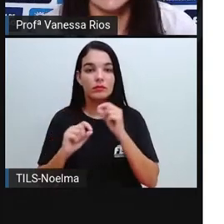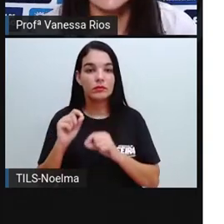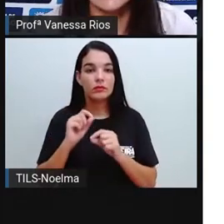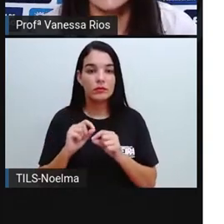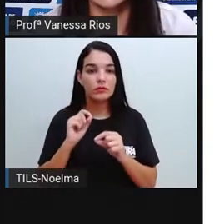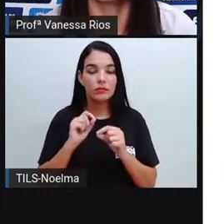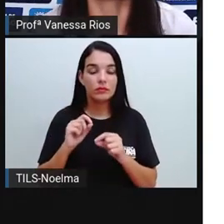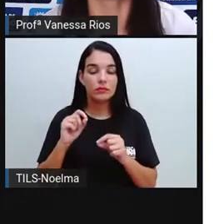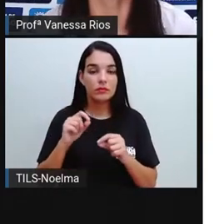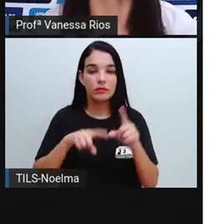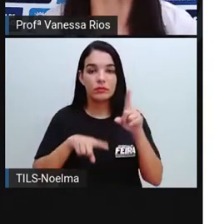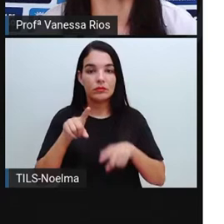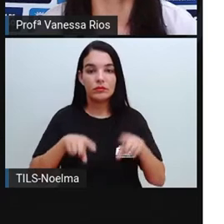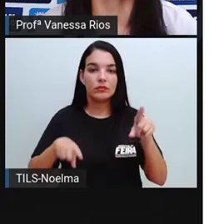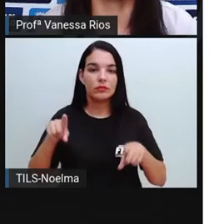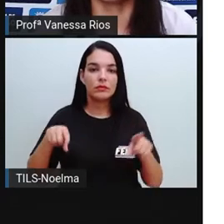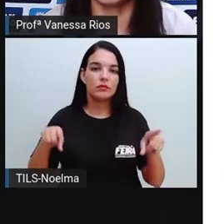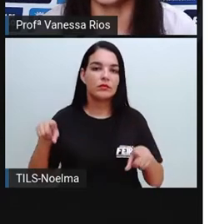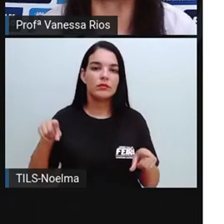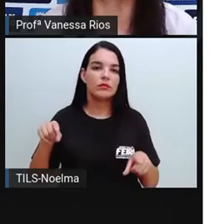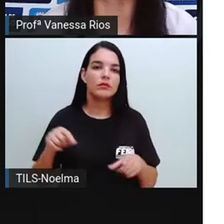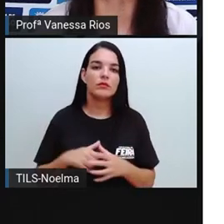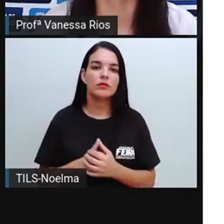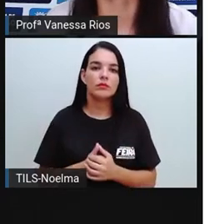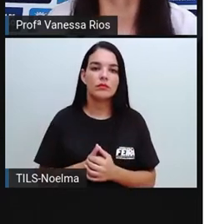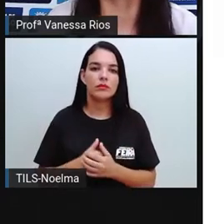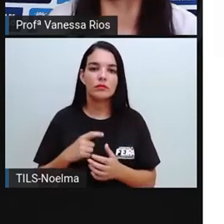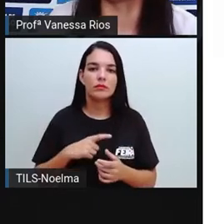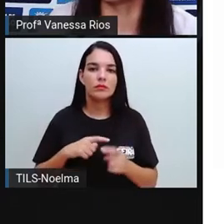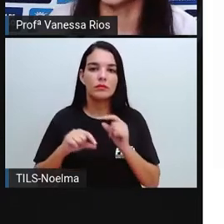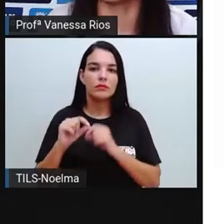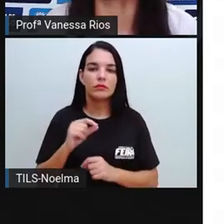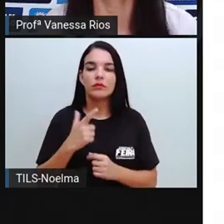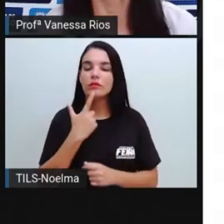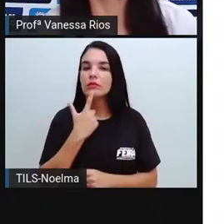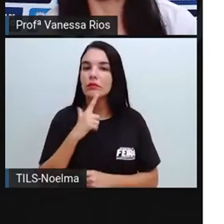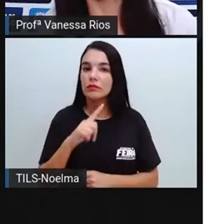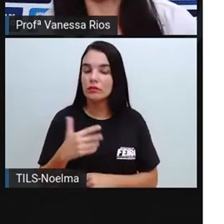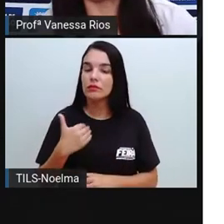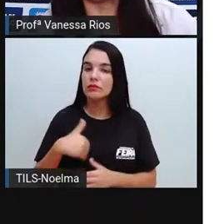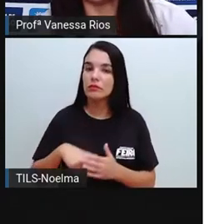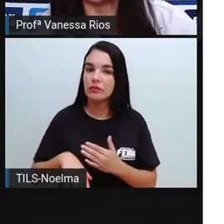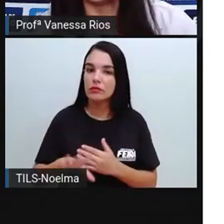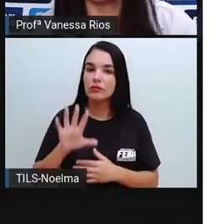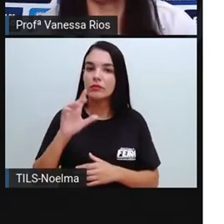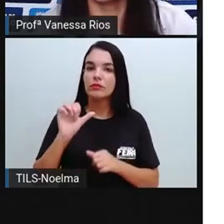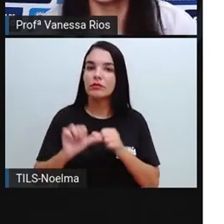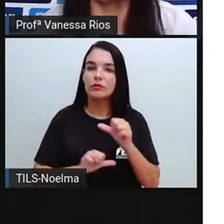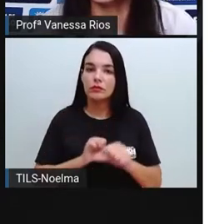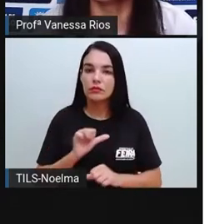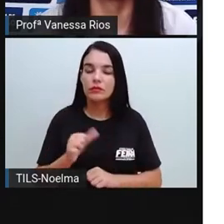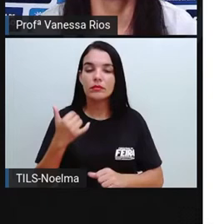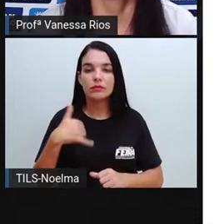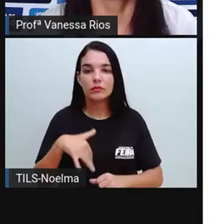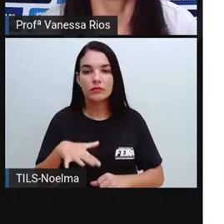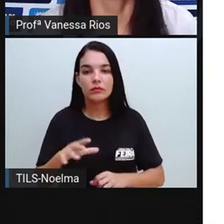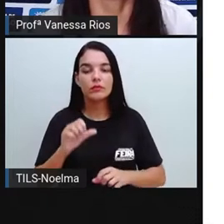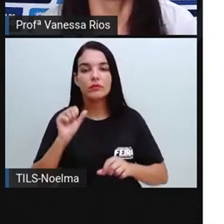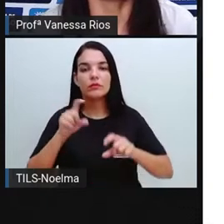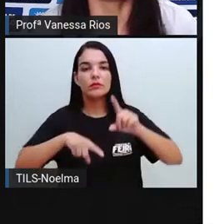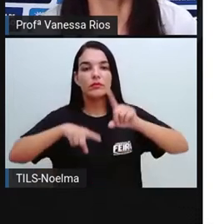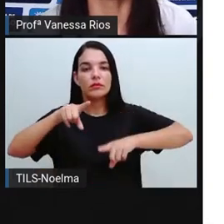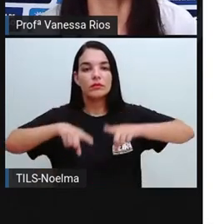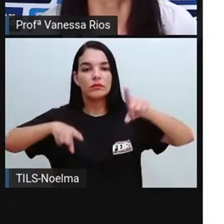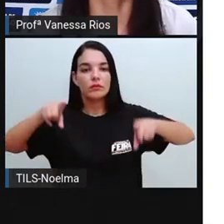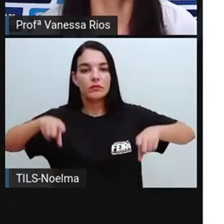variações, porque no passar do tempo a língua vai mudando, a língua vai variando. E nós, como